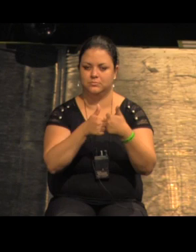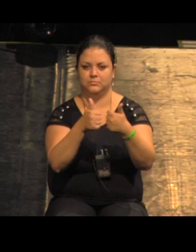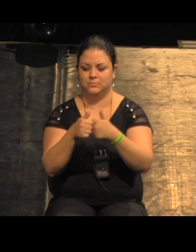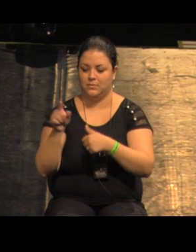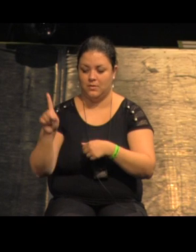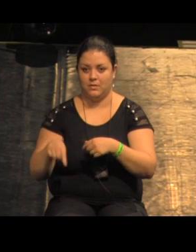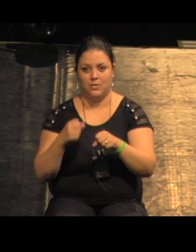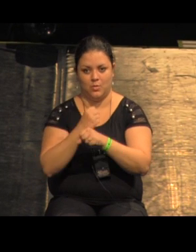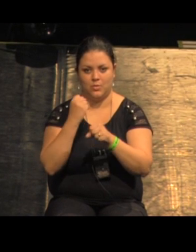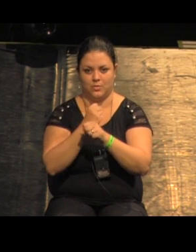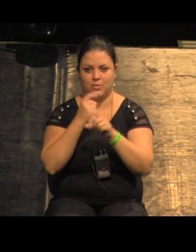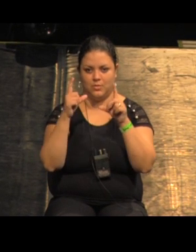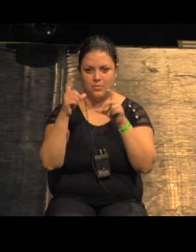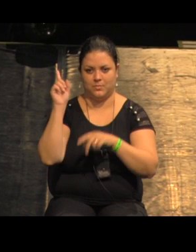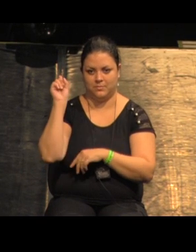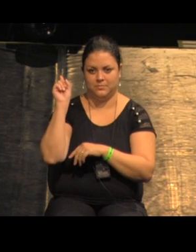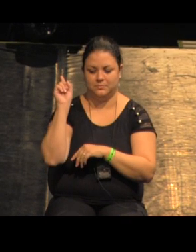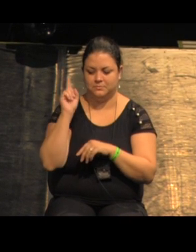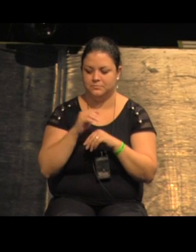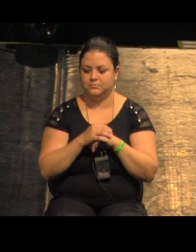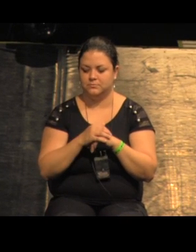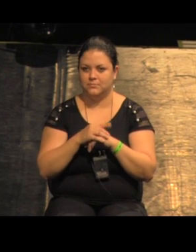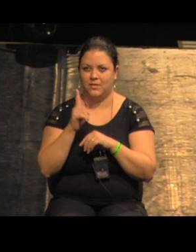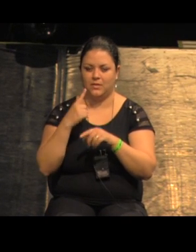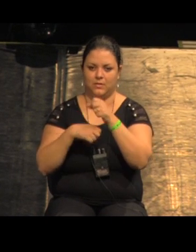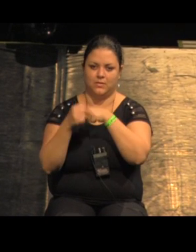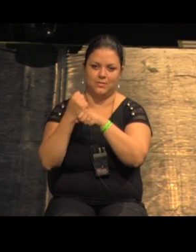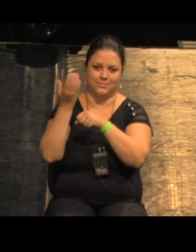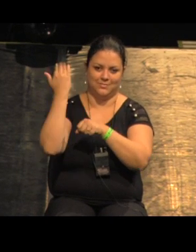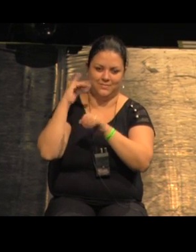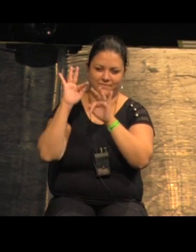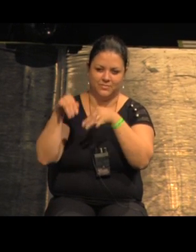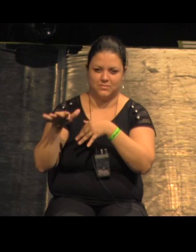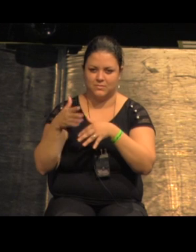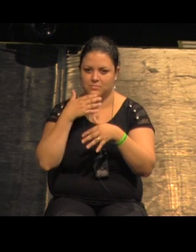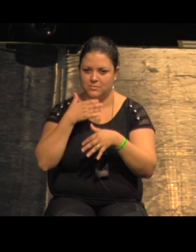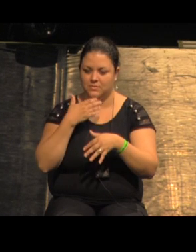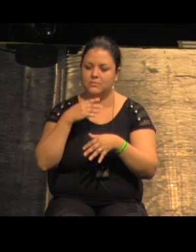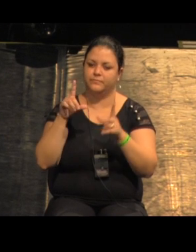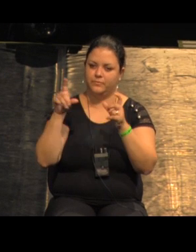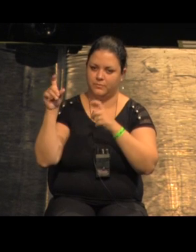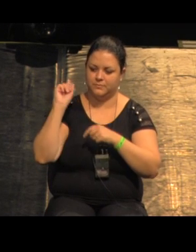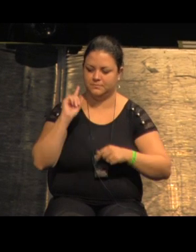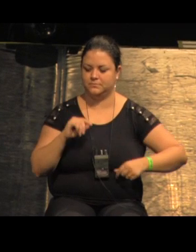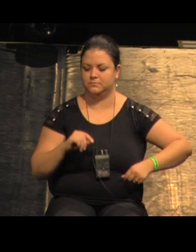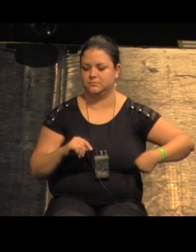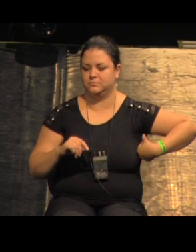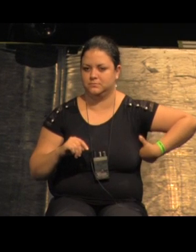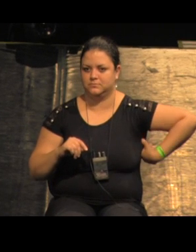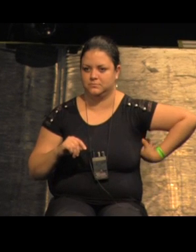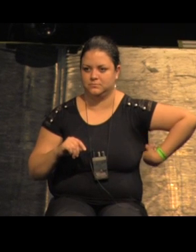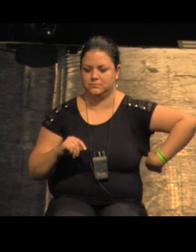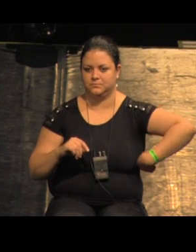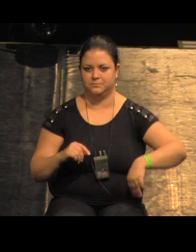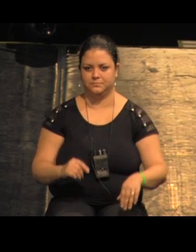essas fotos são do final do ano passado é curioso que a obra